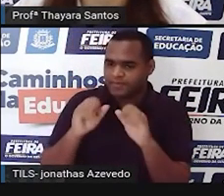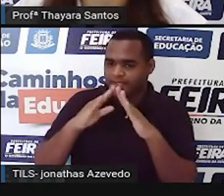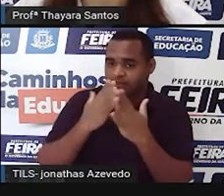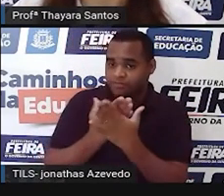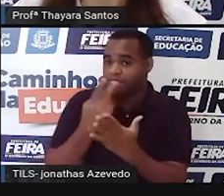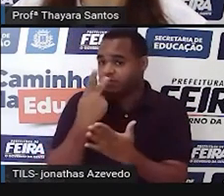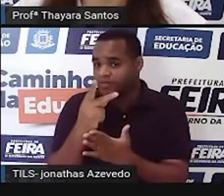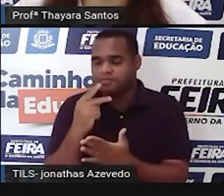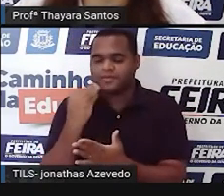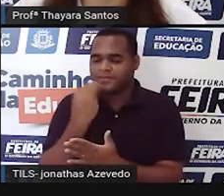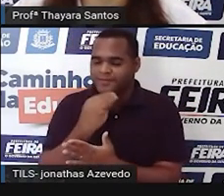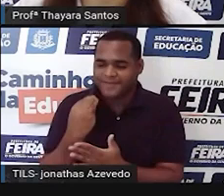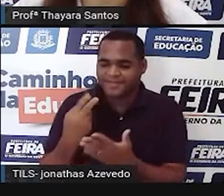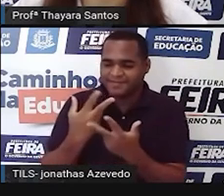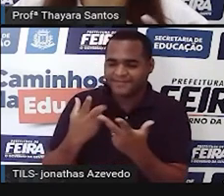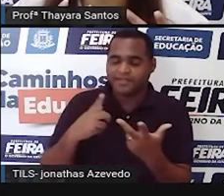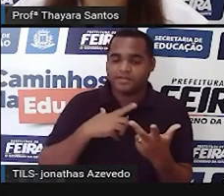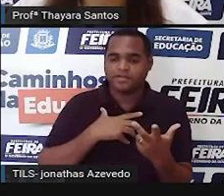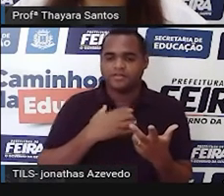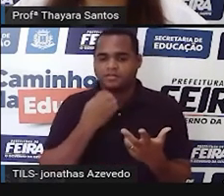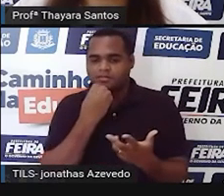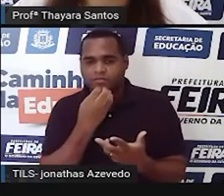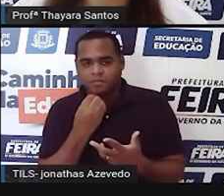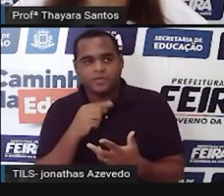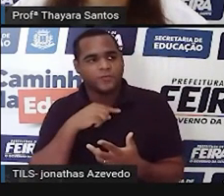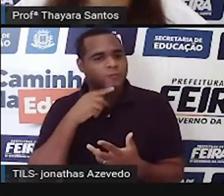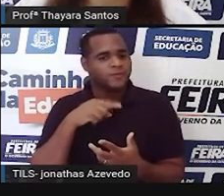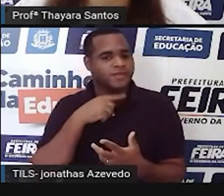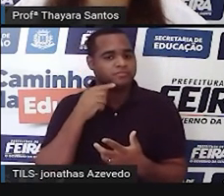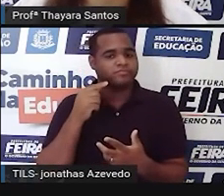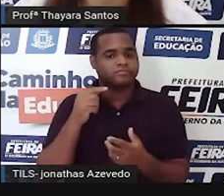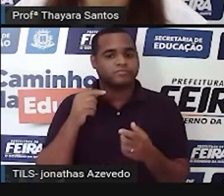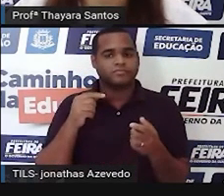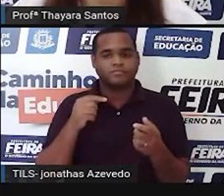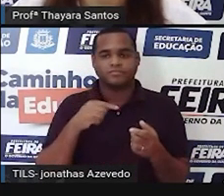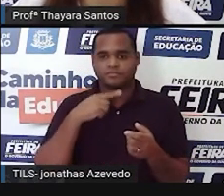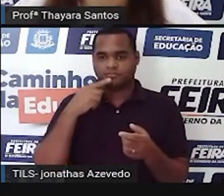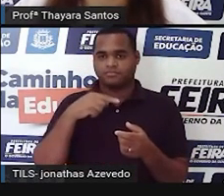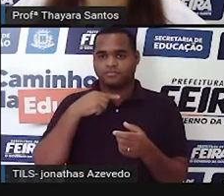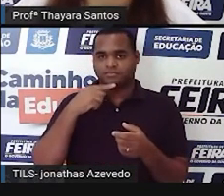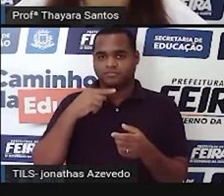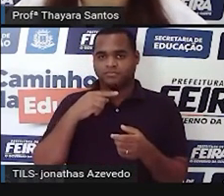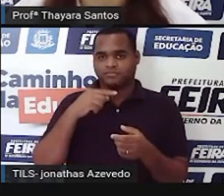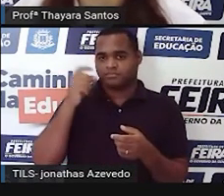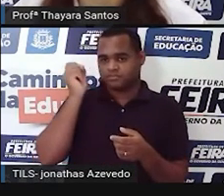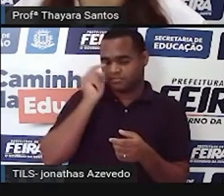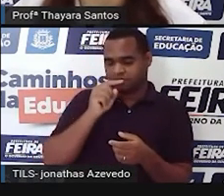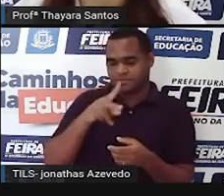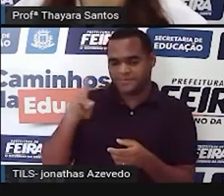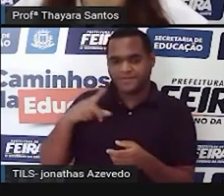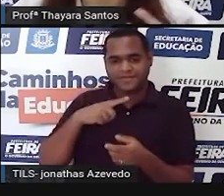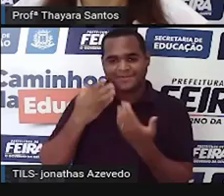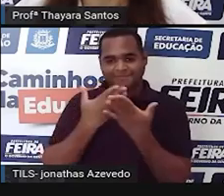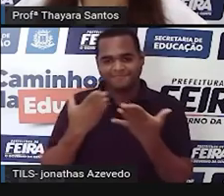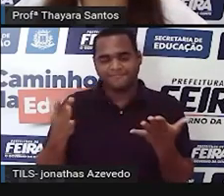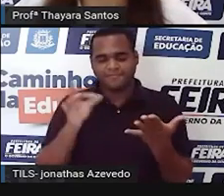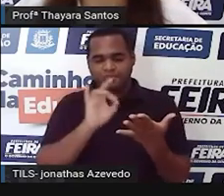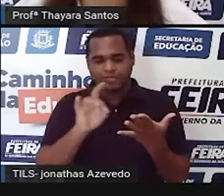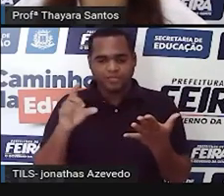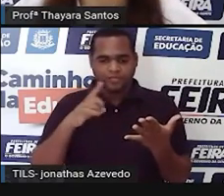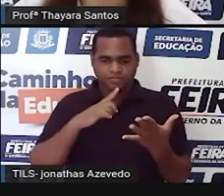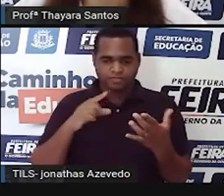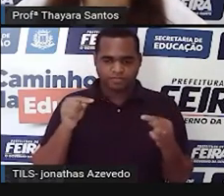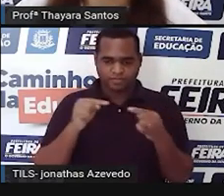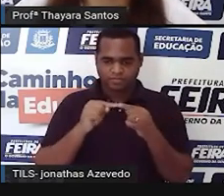de vocês. Aproveitem esse momento, tirem as dúvidas, porque é essencial vocês tirarem as dúvidas com os professores de vocês. Façam as